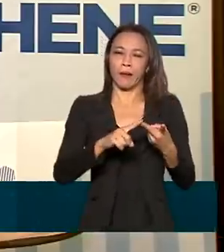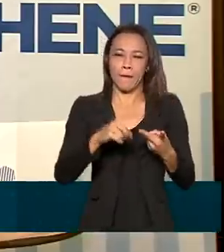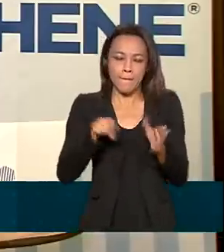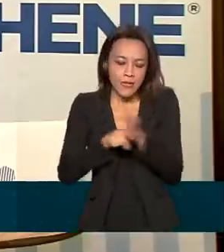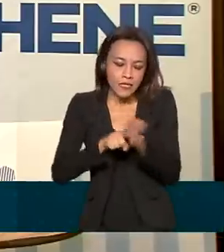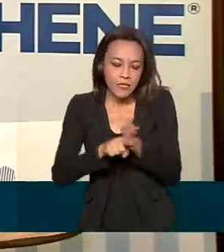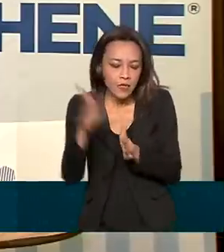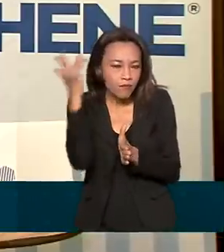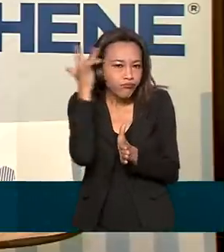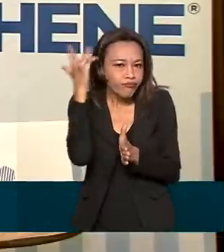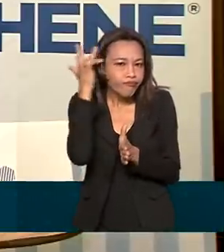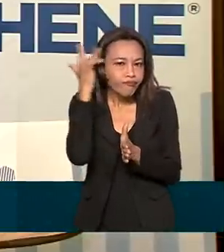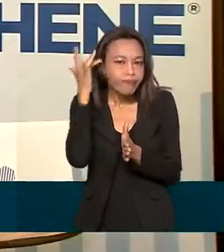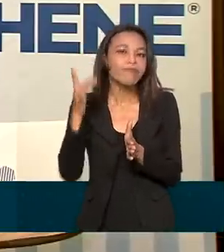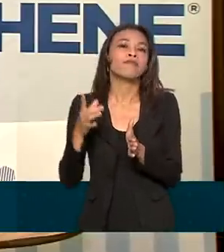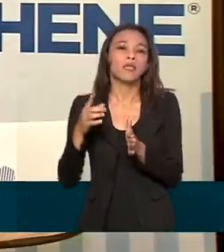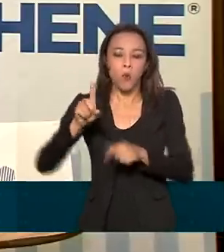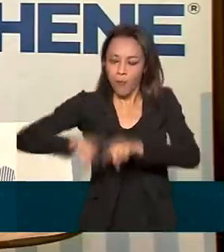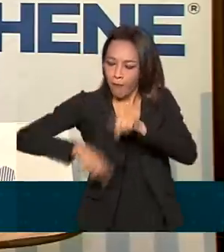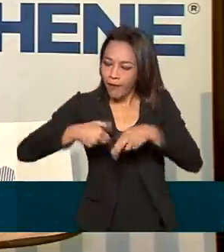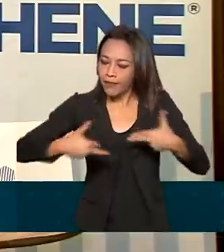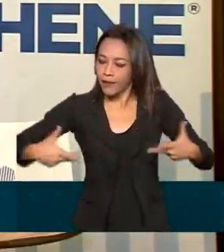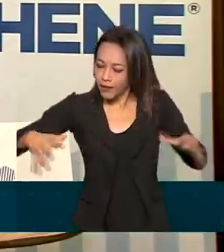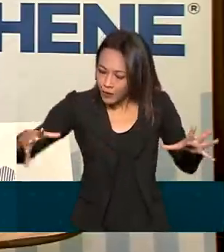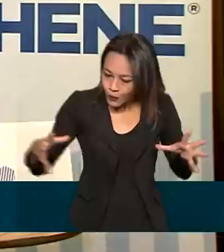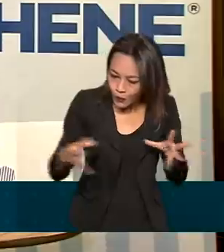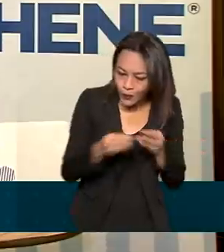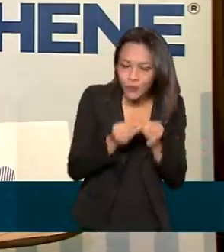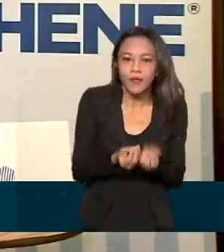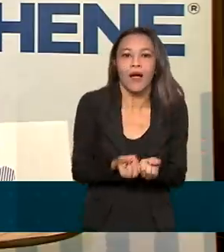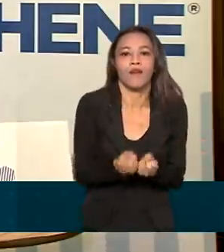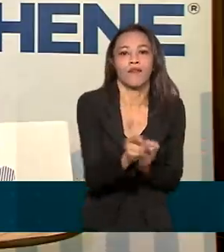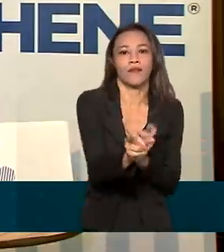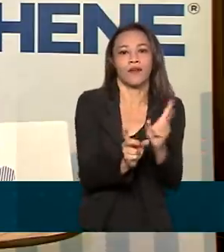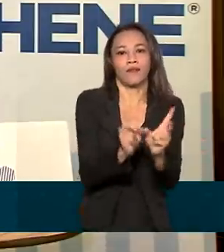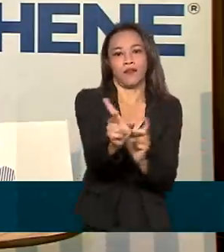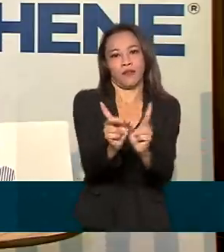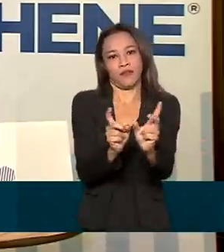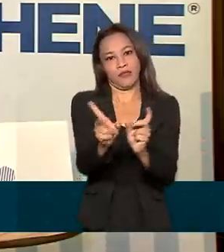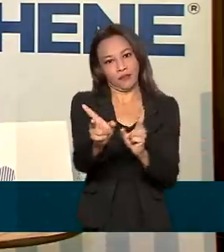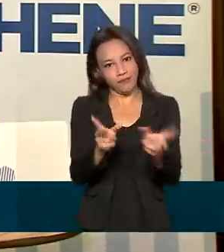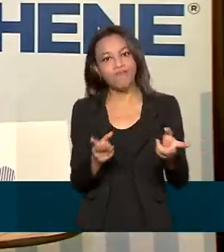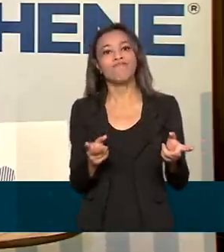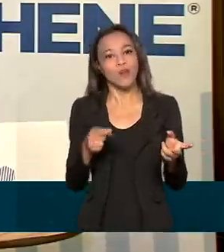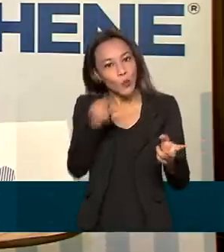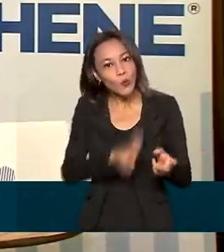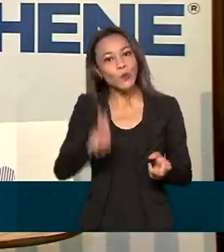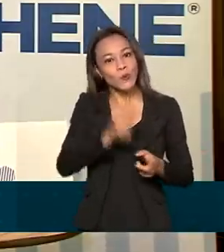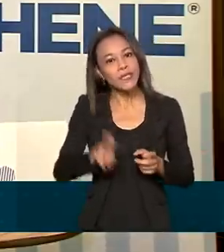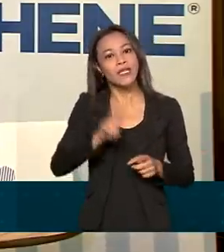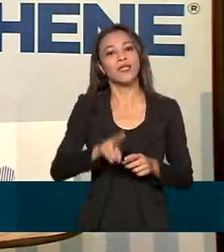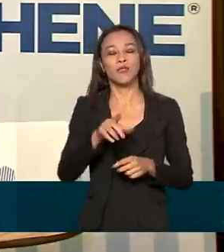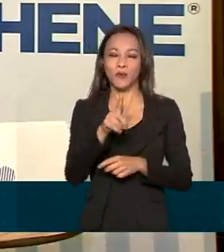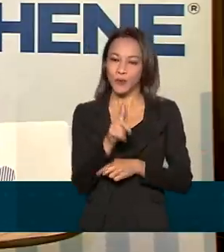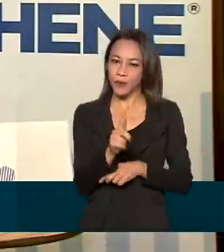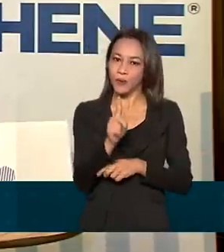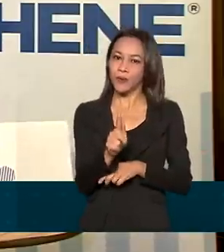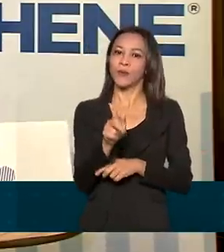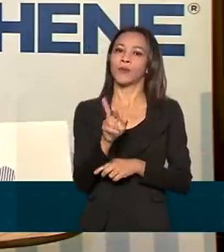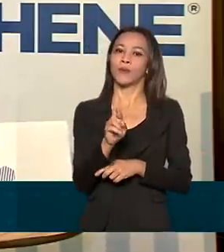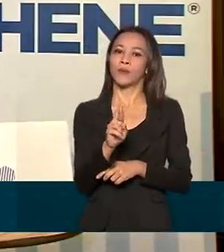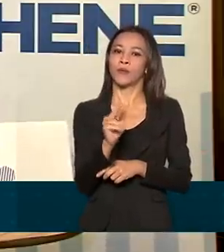resultados e com produtos que estão sendo postos no mercado com grafeno e agregando valor,